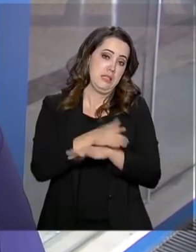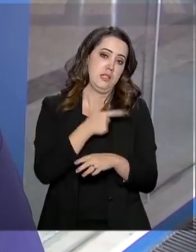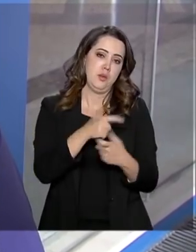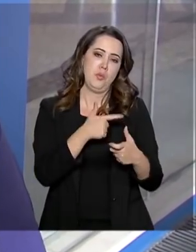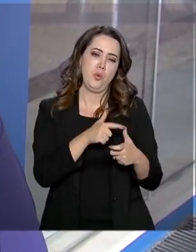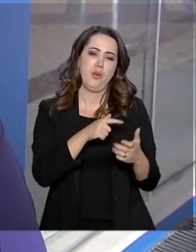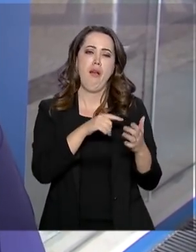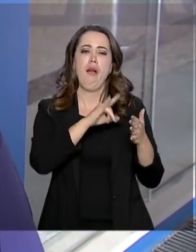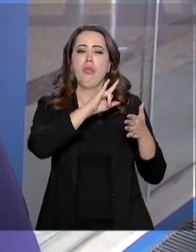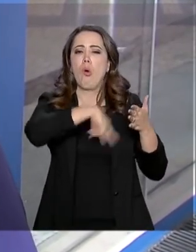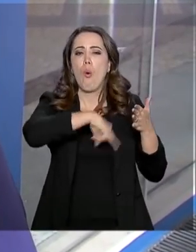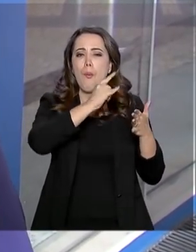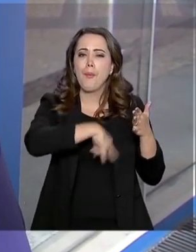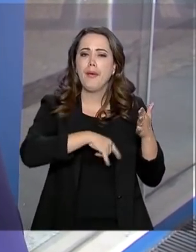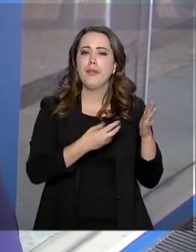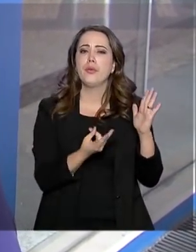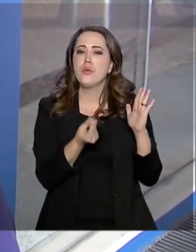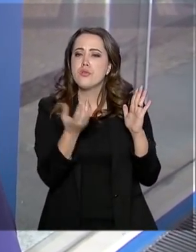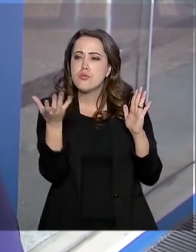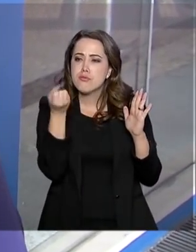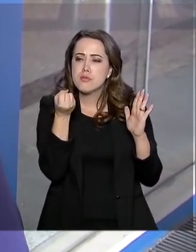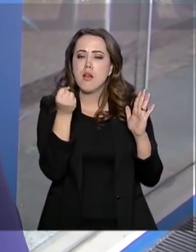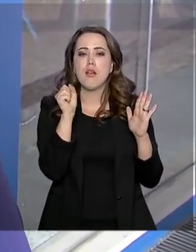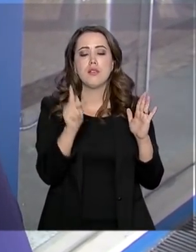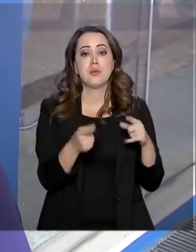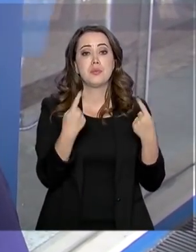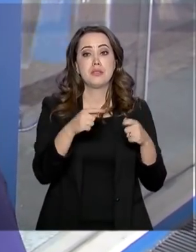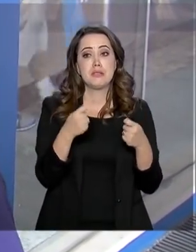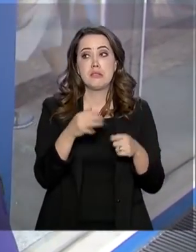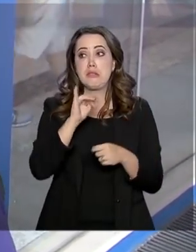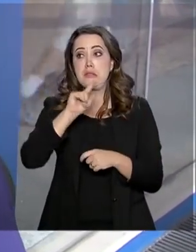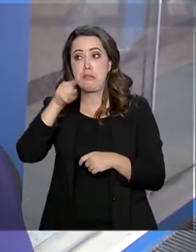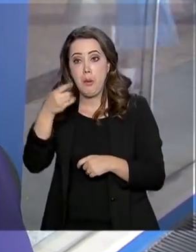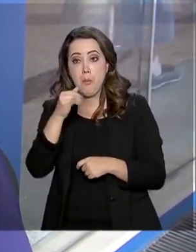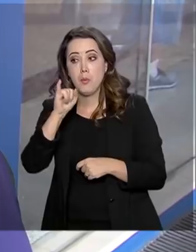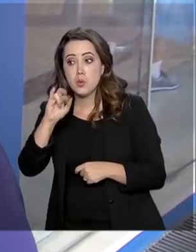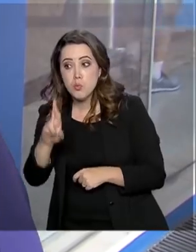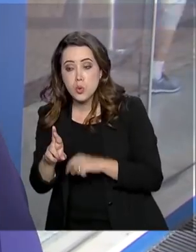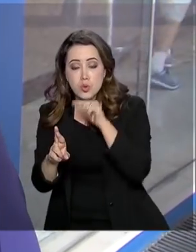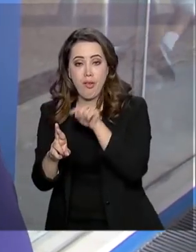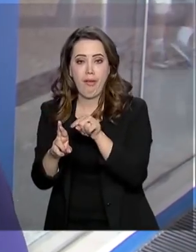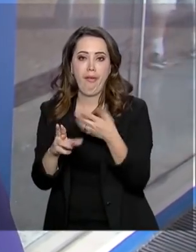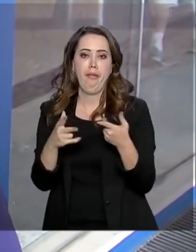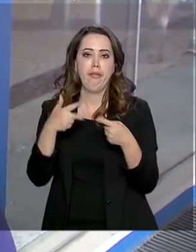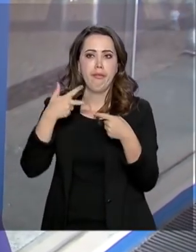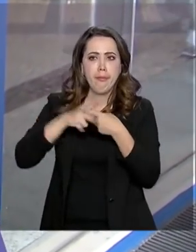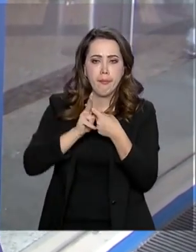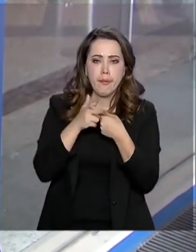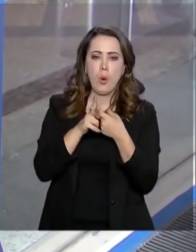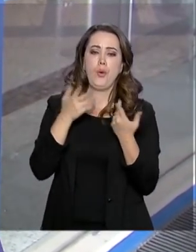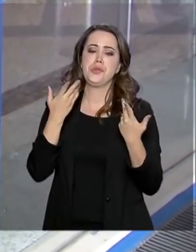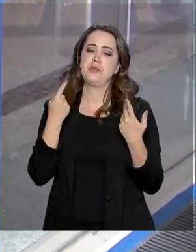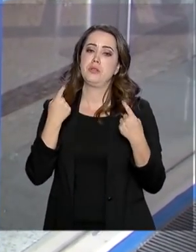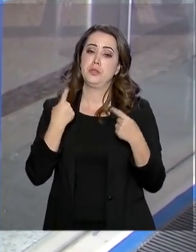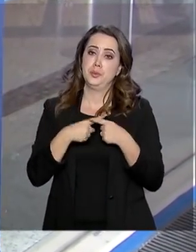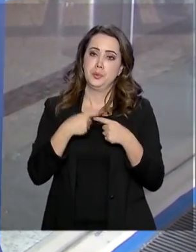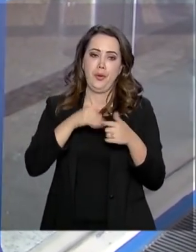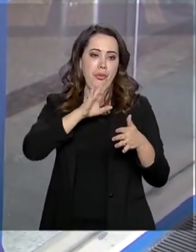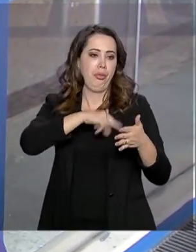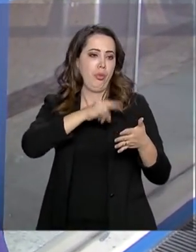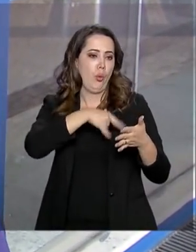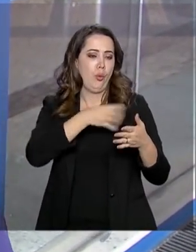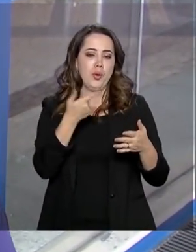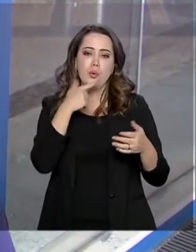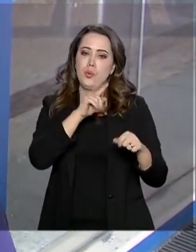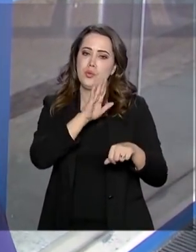de rendimentos, que eu vou ter que fazer a retificadora, porque eu não consegui no prazo a declaração de rendimentos do INSS, e você não